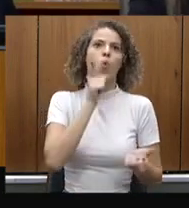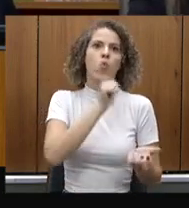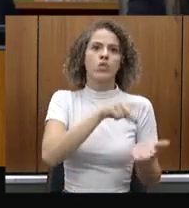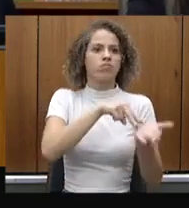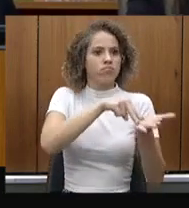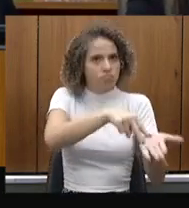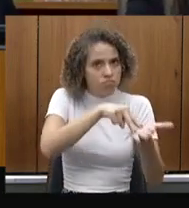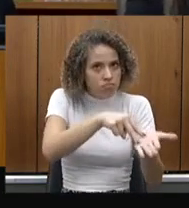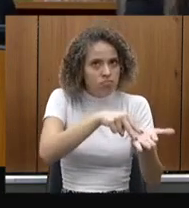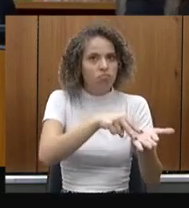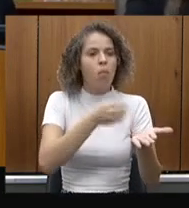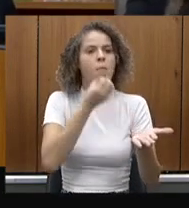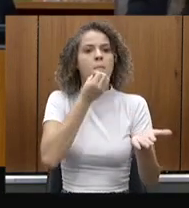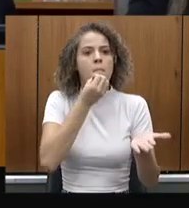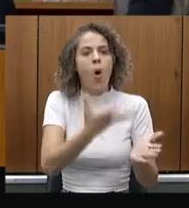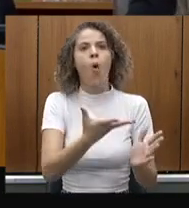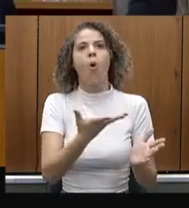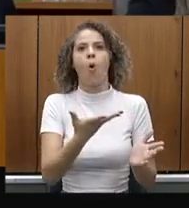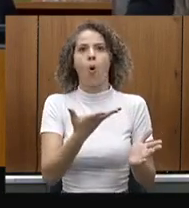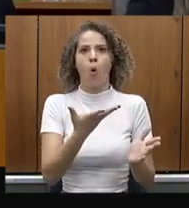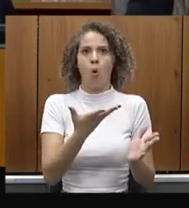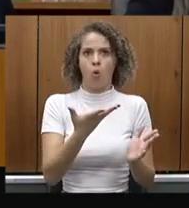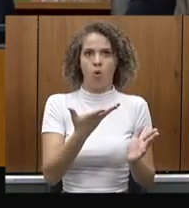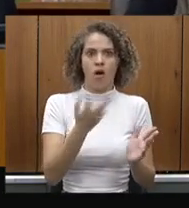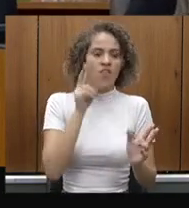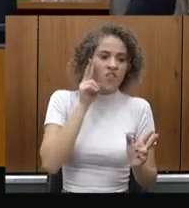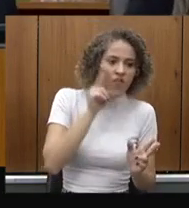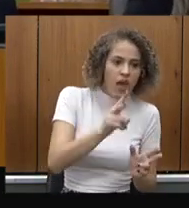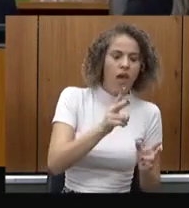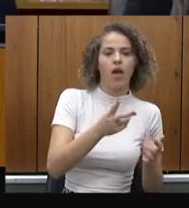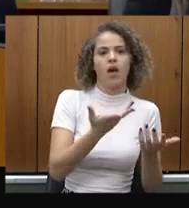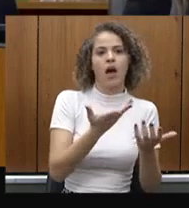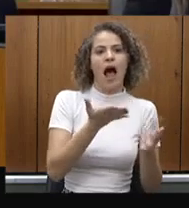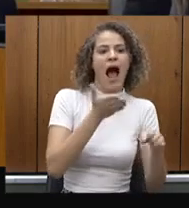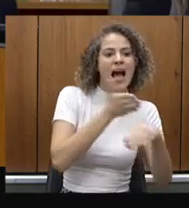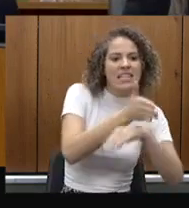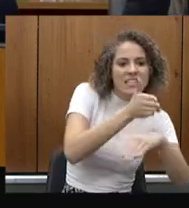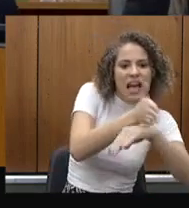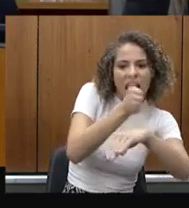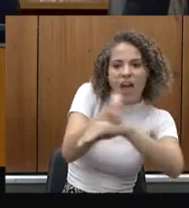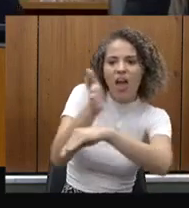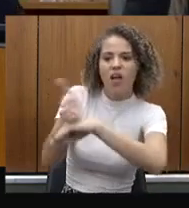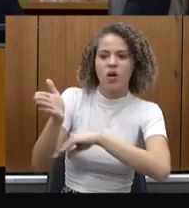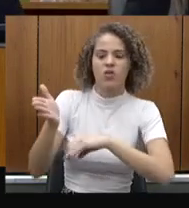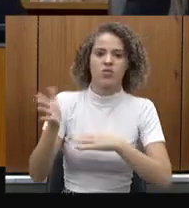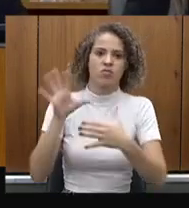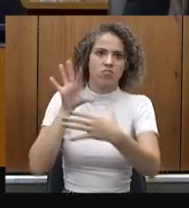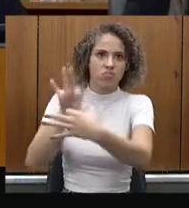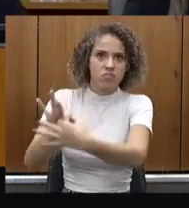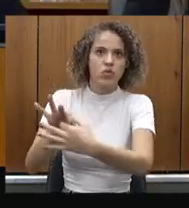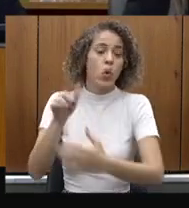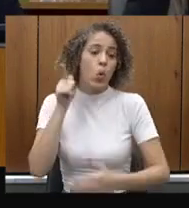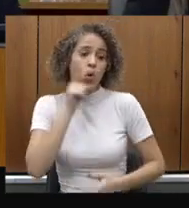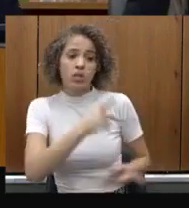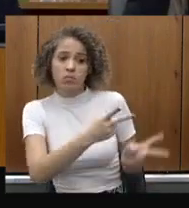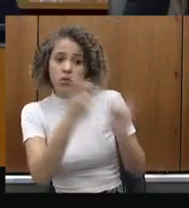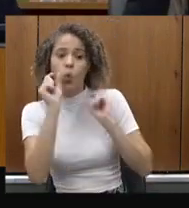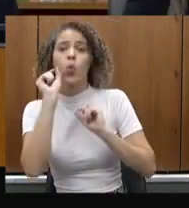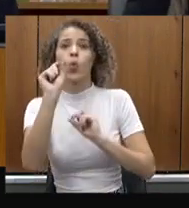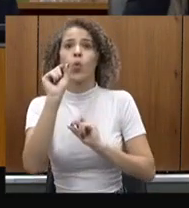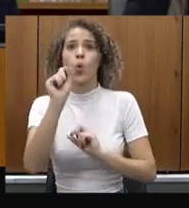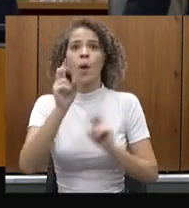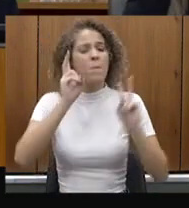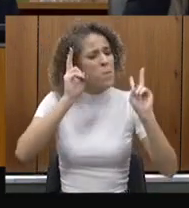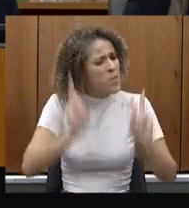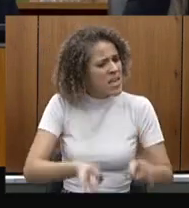o custeio desse transporte regionalizado, em que se consegue, obviamente, o